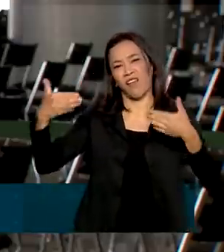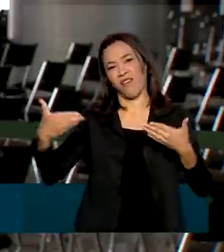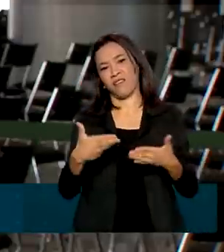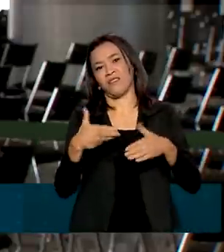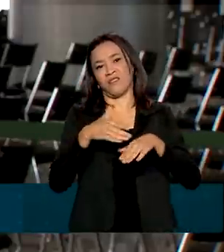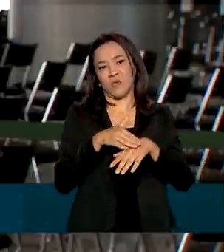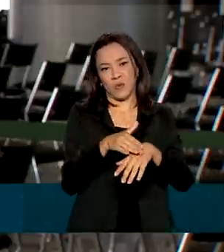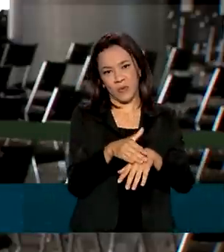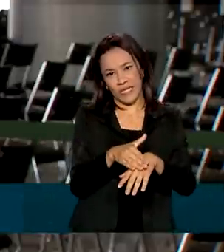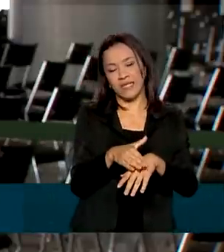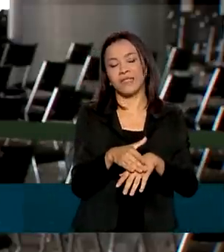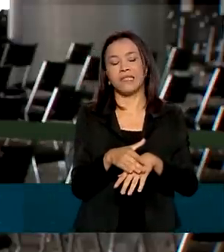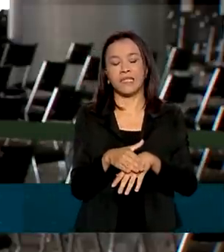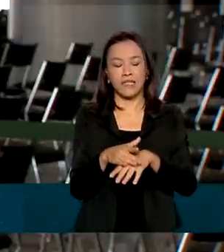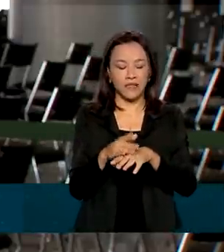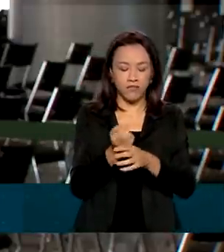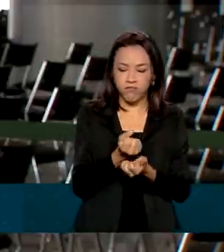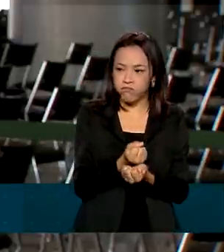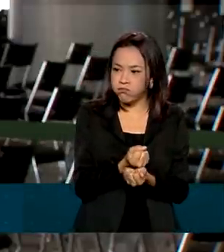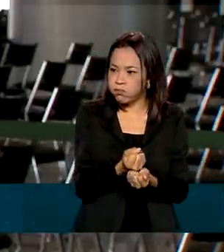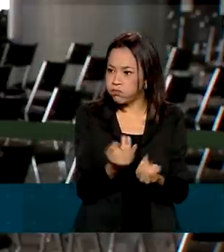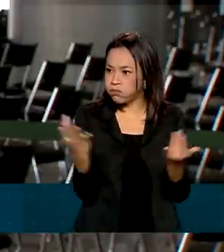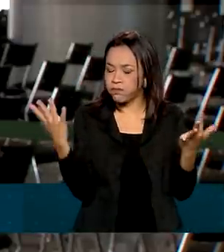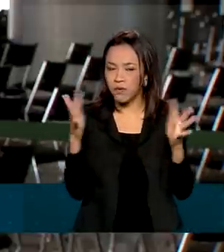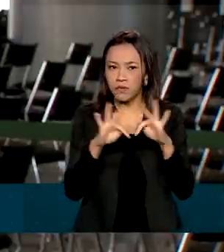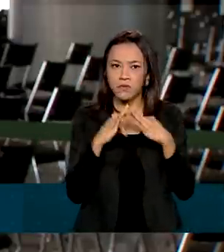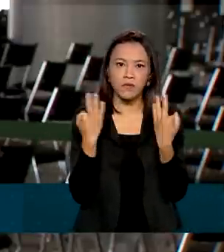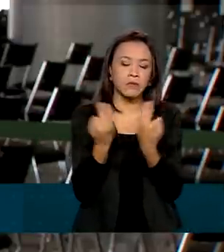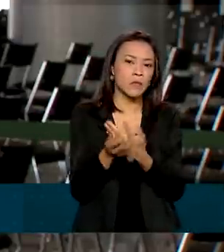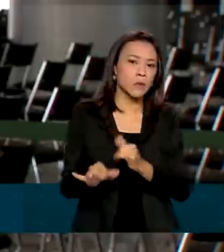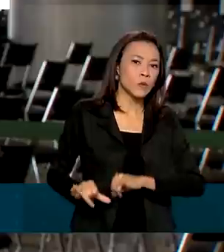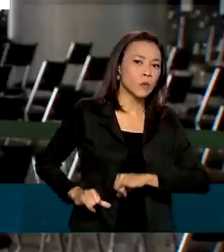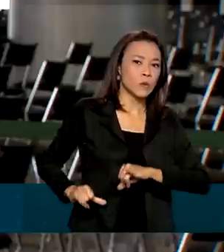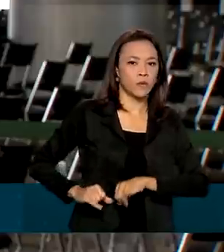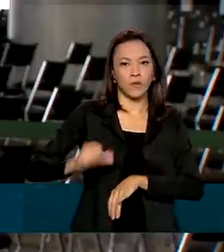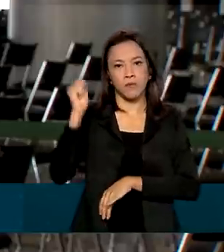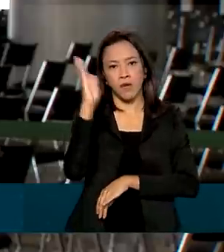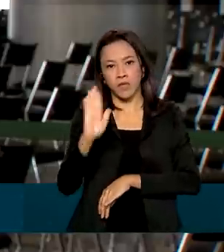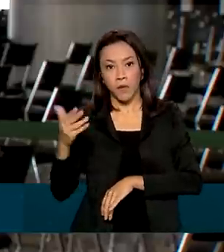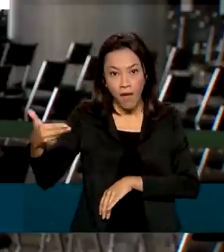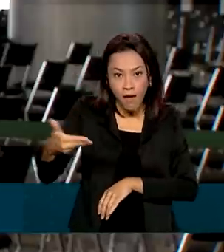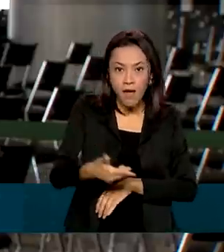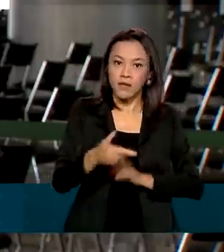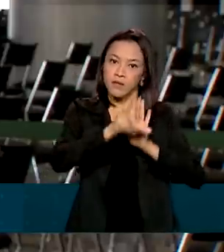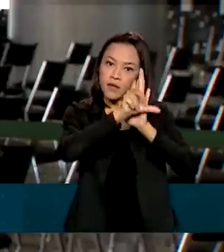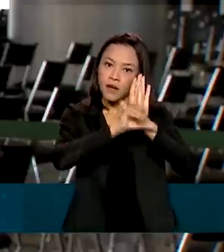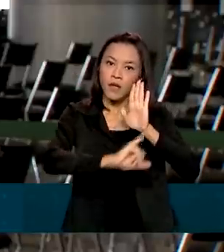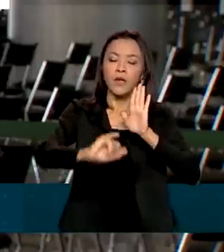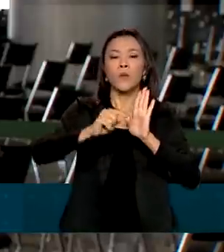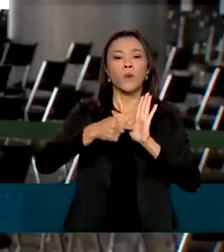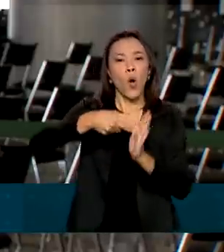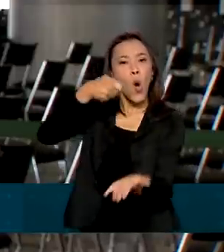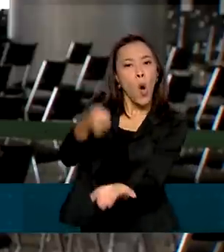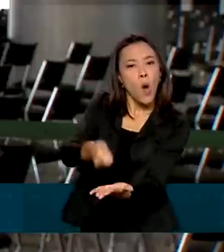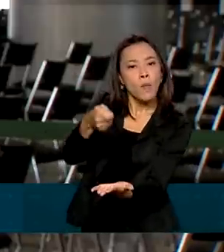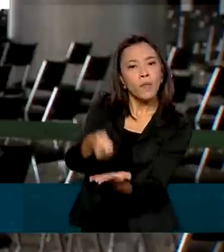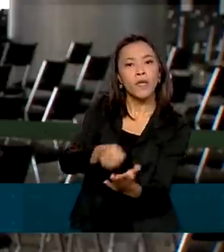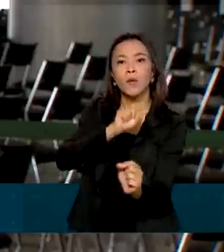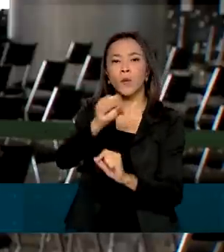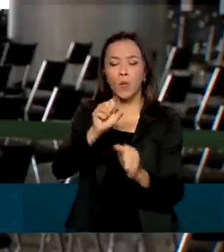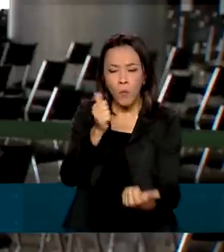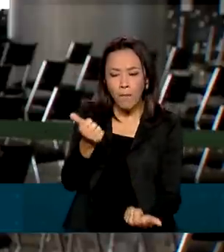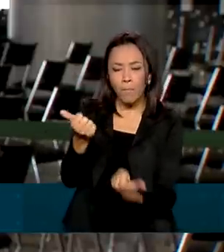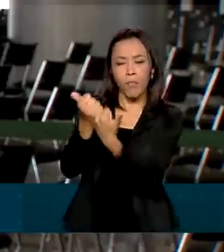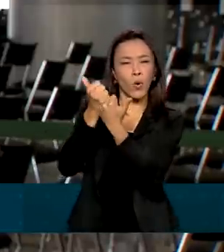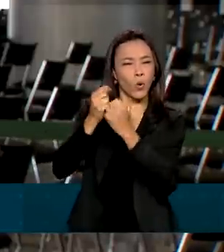fere tantas famílias, tantas pessoas aqui no Brasil. Essa lei, ela determina a obrigatoriedade do atendimento integral no